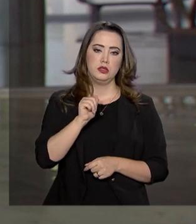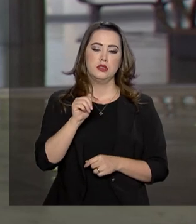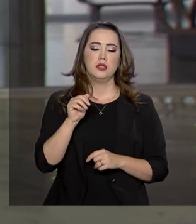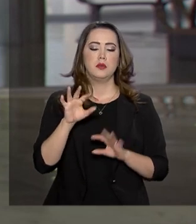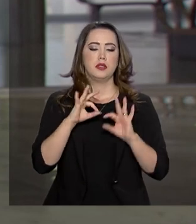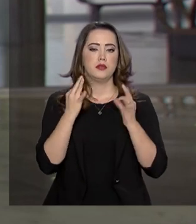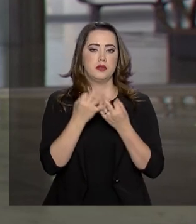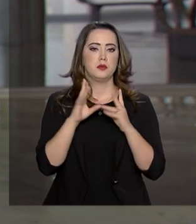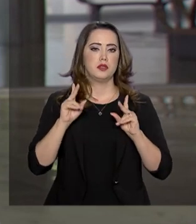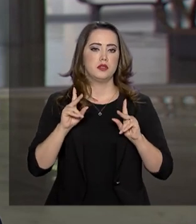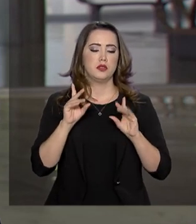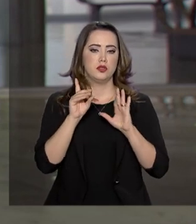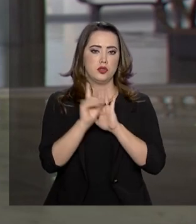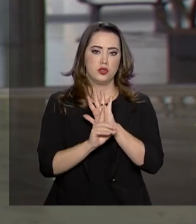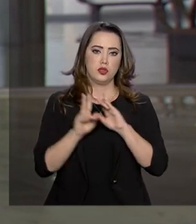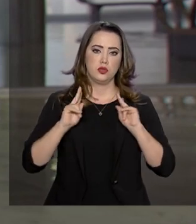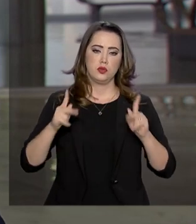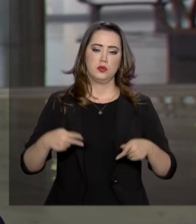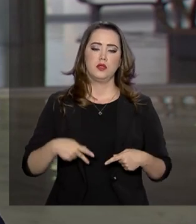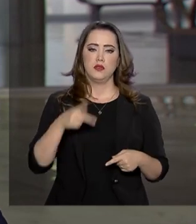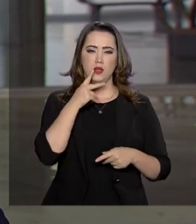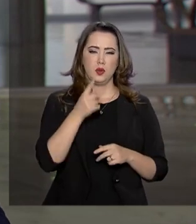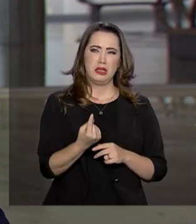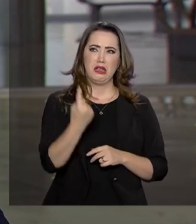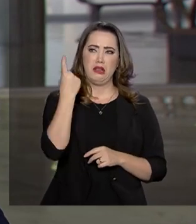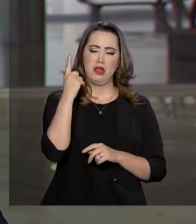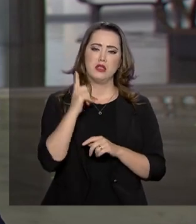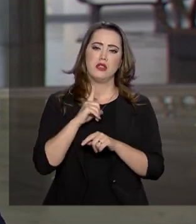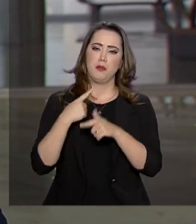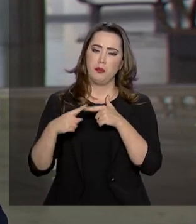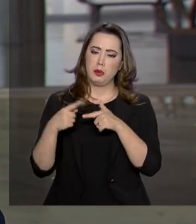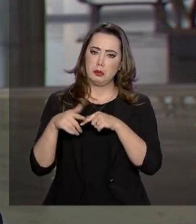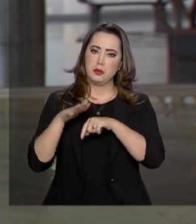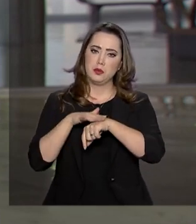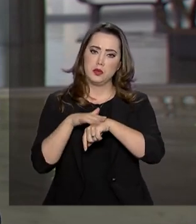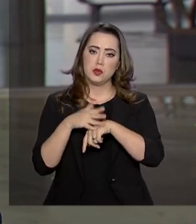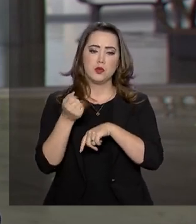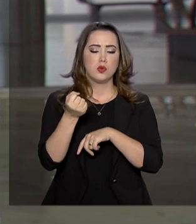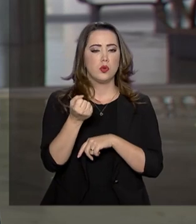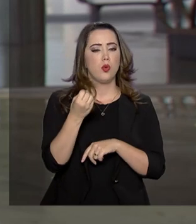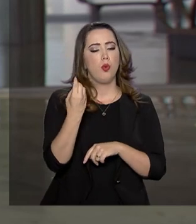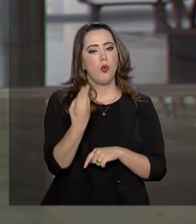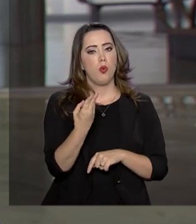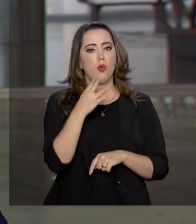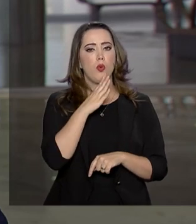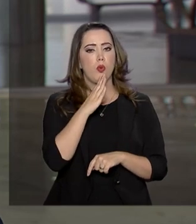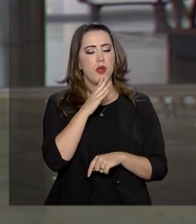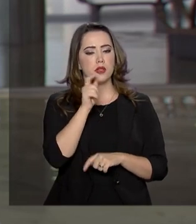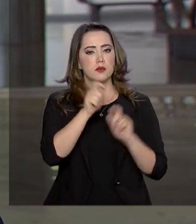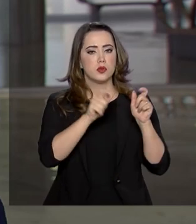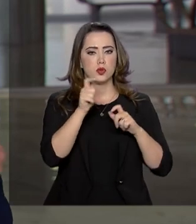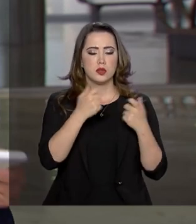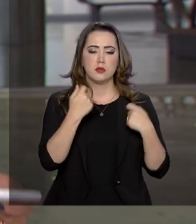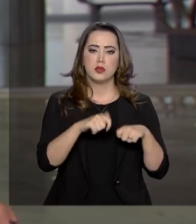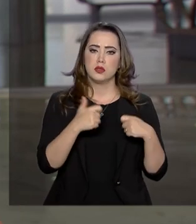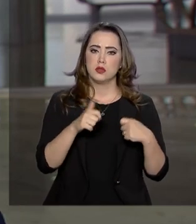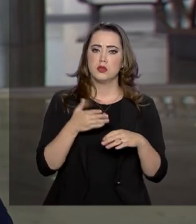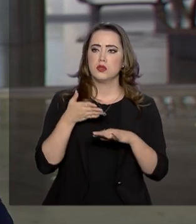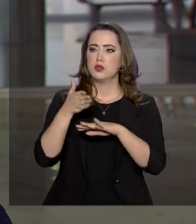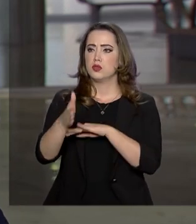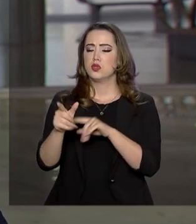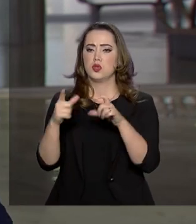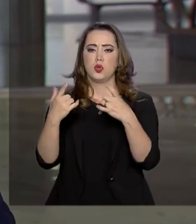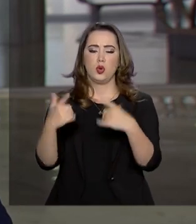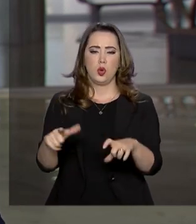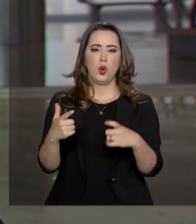ela destacou que quem teve essa doença no passado e chegou a ser internado ou conhece, enfim, conhece algum familiar que foi internado em manicombe ou